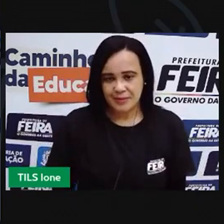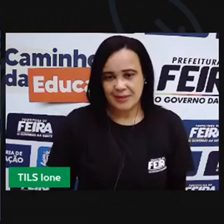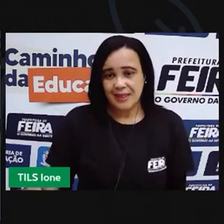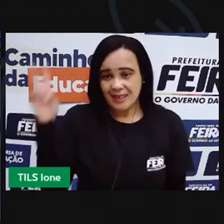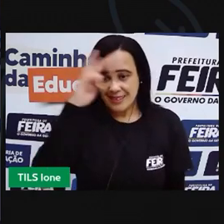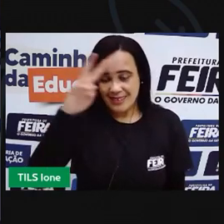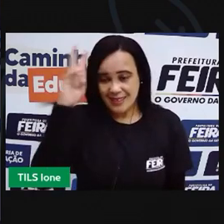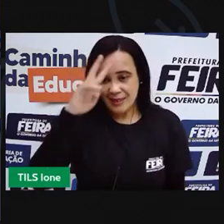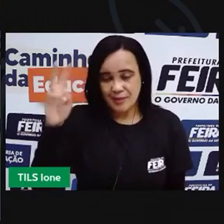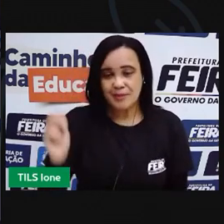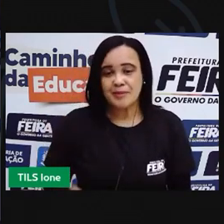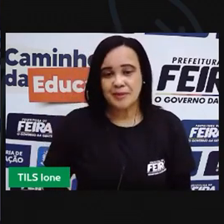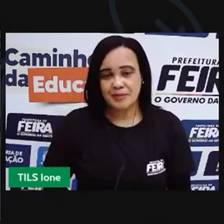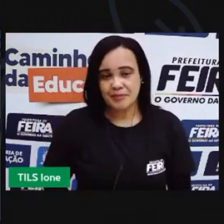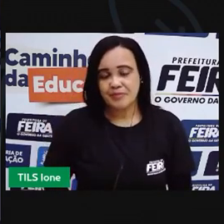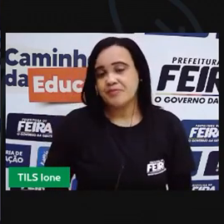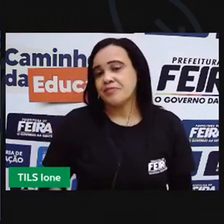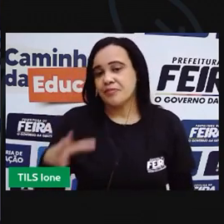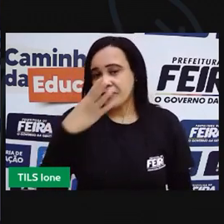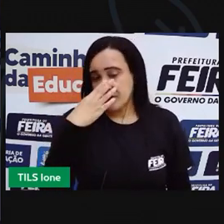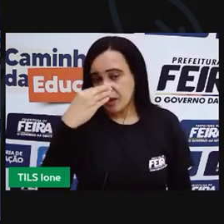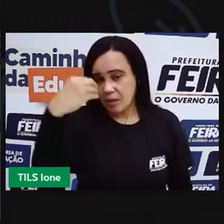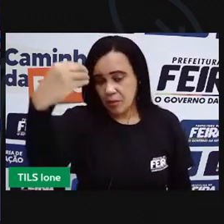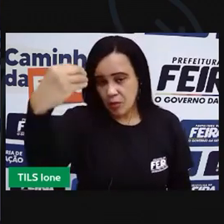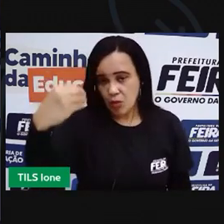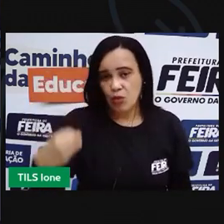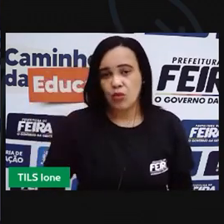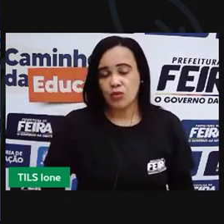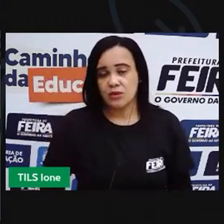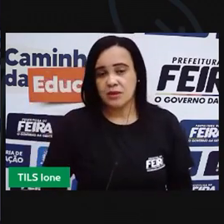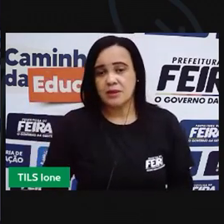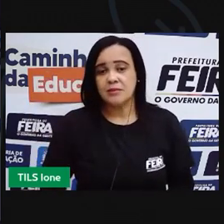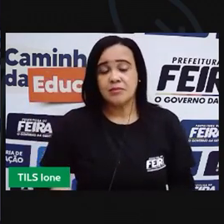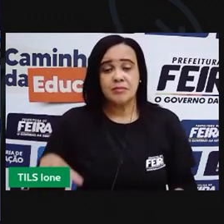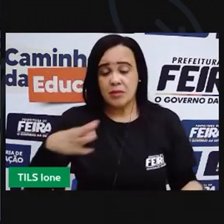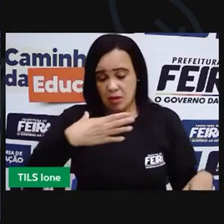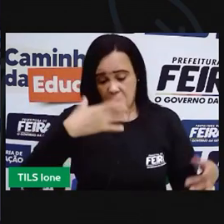selinha, a formiga e a cigarra.